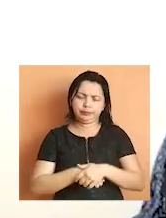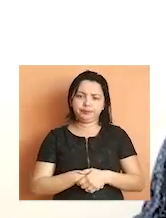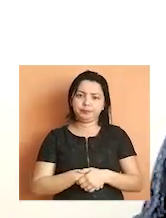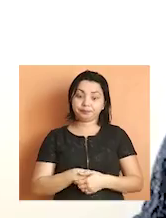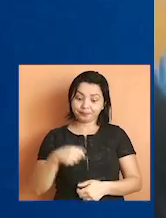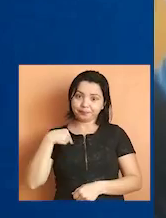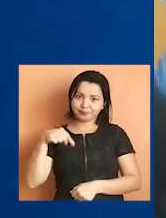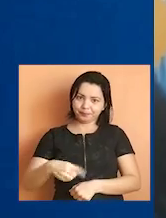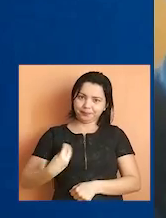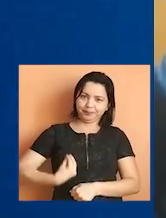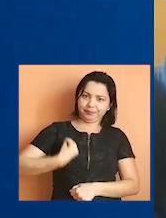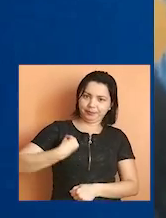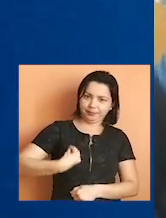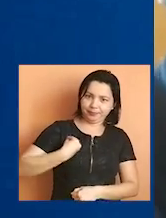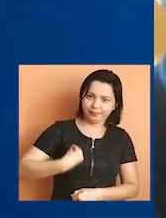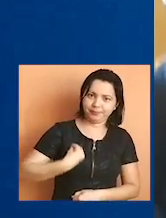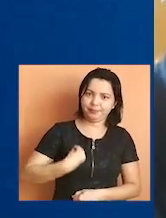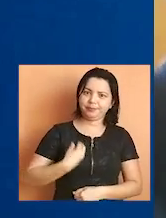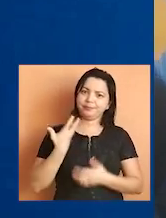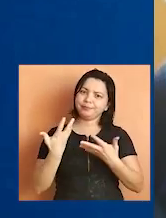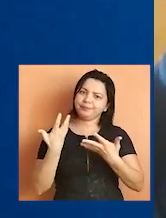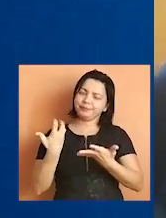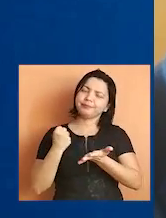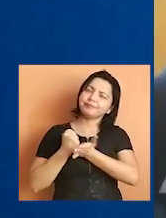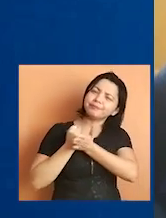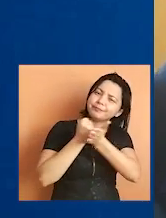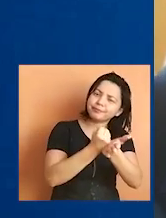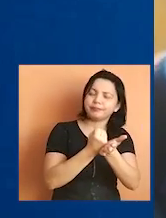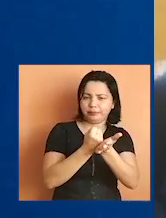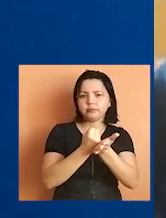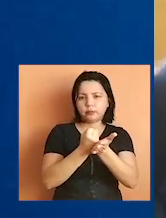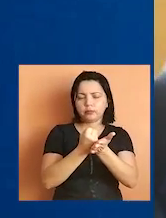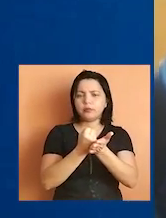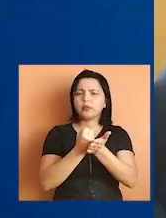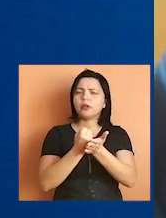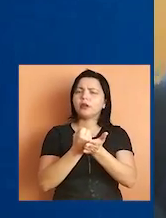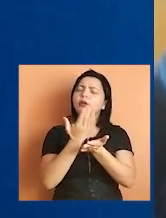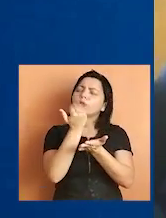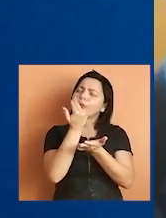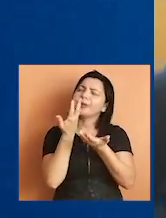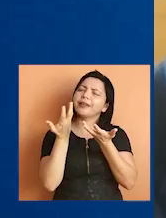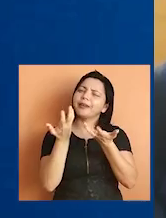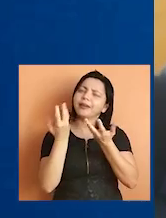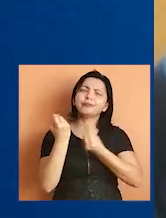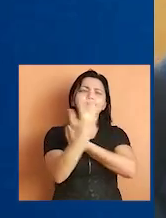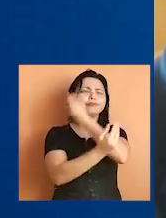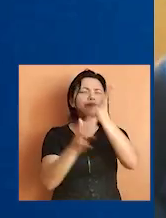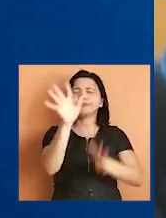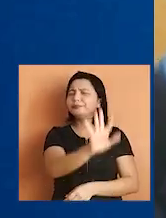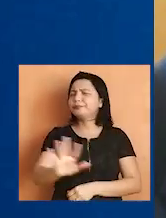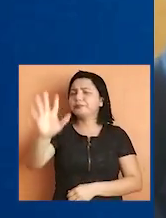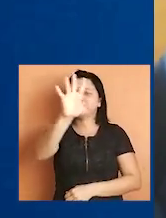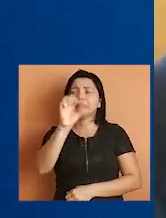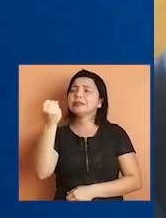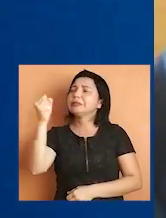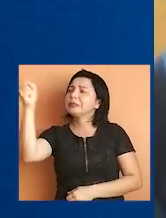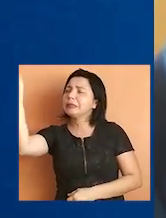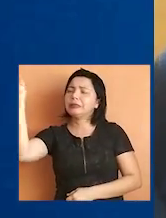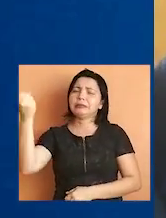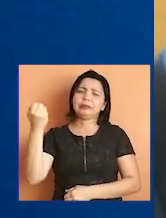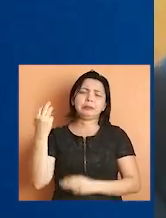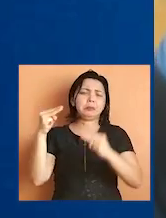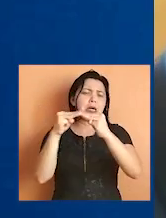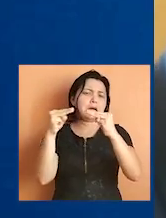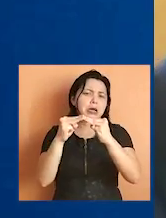social. Estou aqui junto dessa articulação para essas cestas serem entregues a todos os estudantes de toda a Universidade, Campos